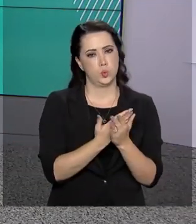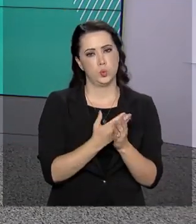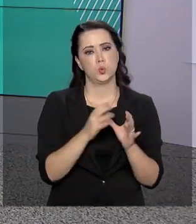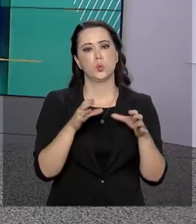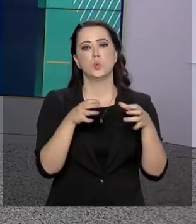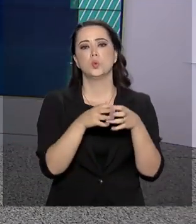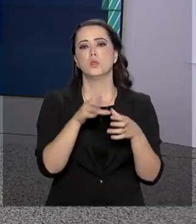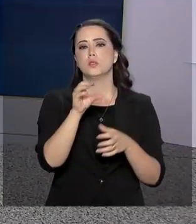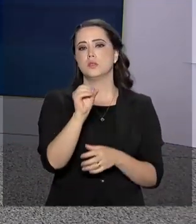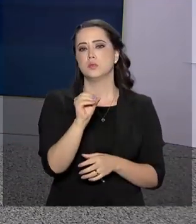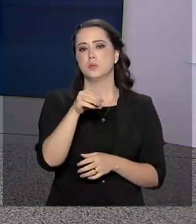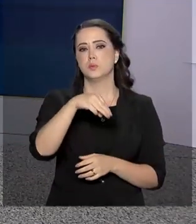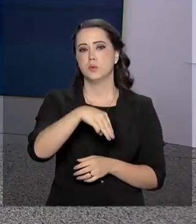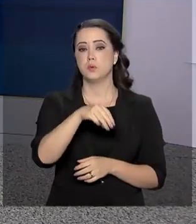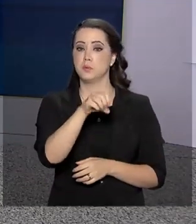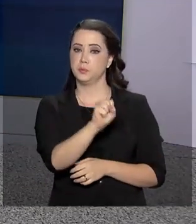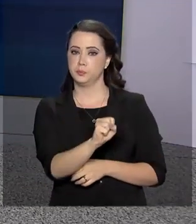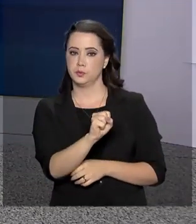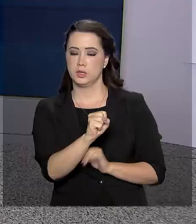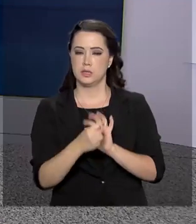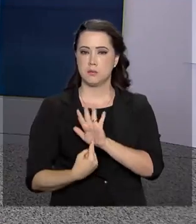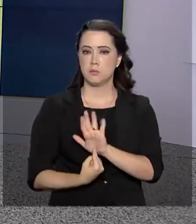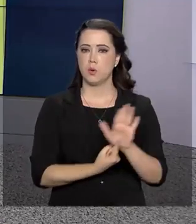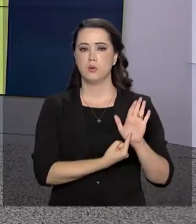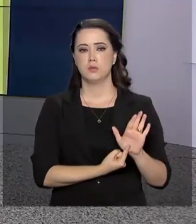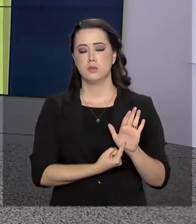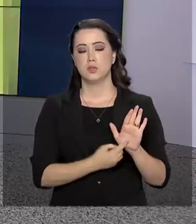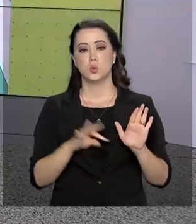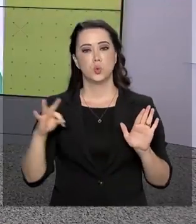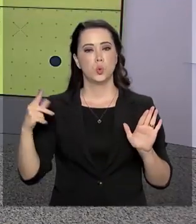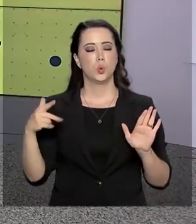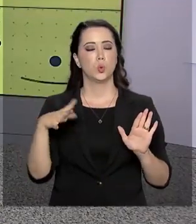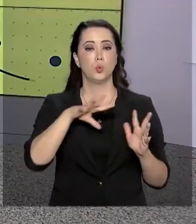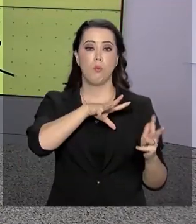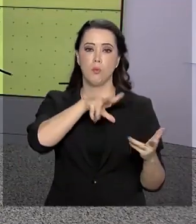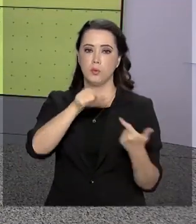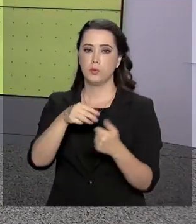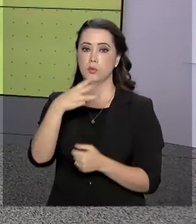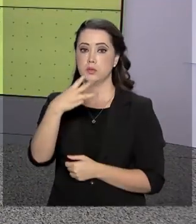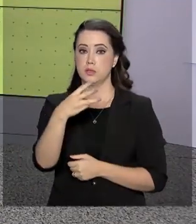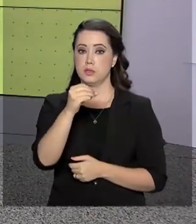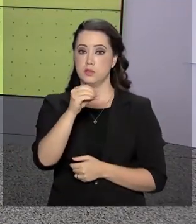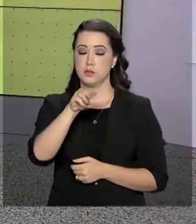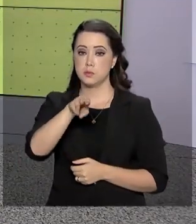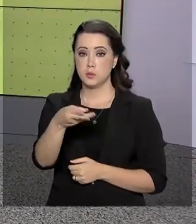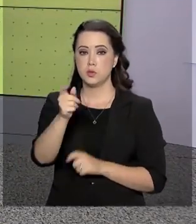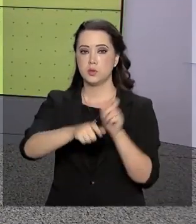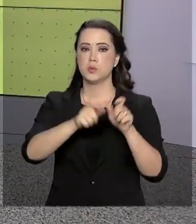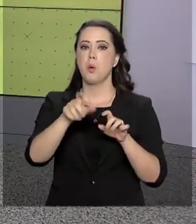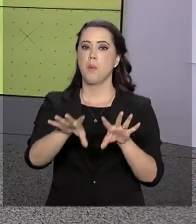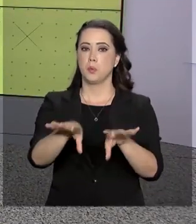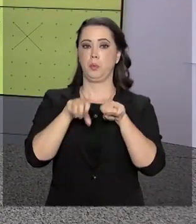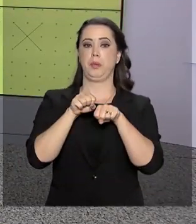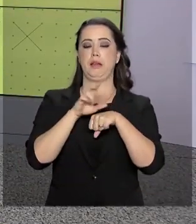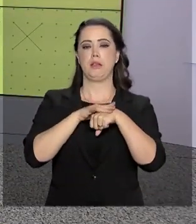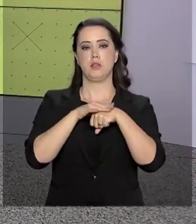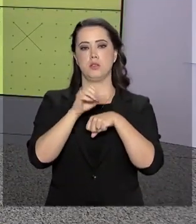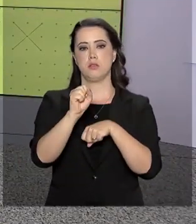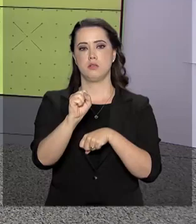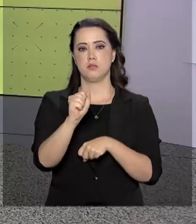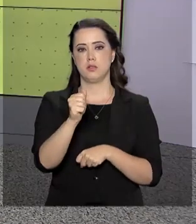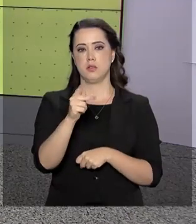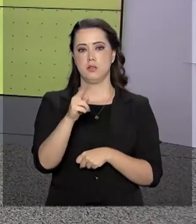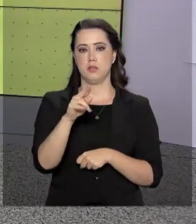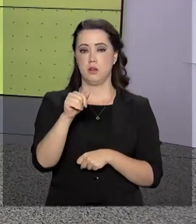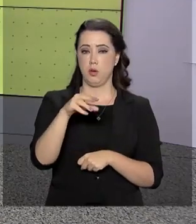da Organização Mundial de Saúde estima que, em todo o mundo, cerca de 300 milhões de pessoas podem pegar sarampo. No